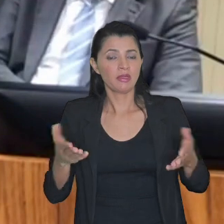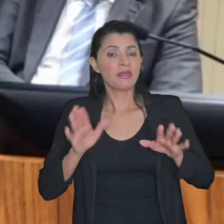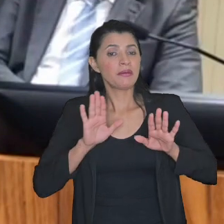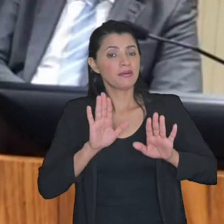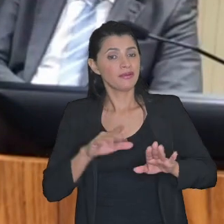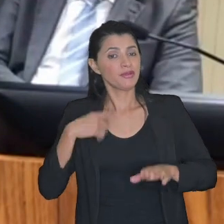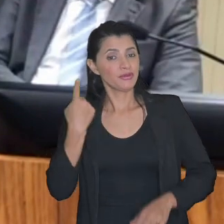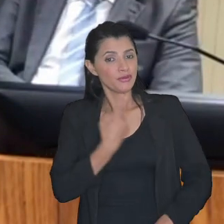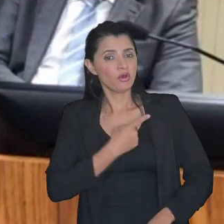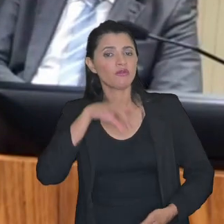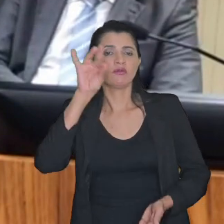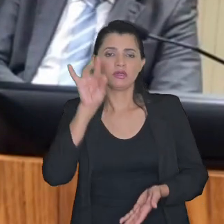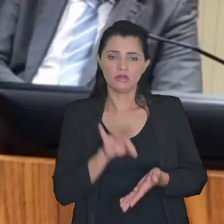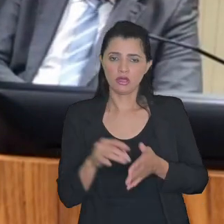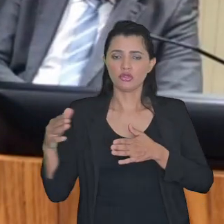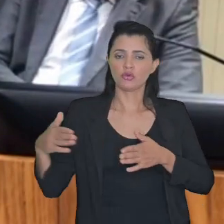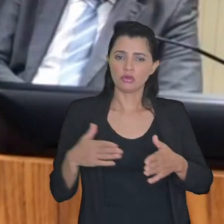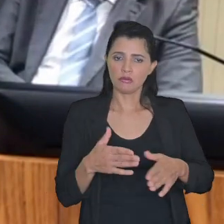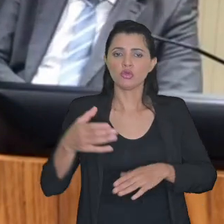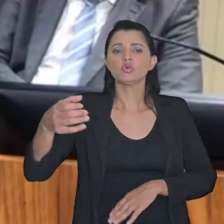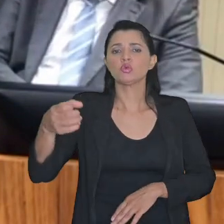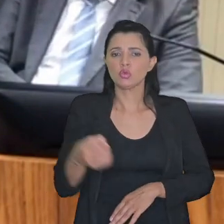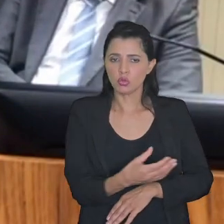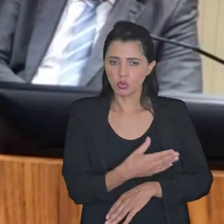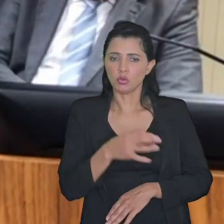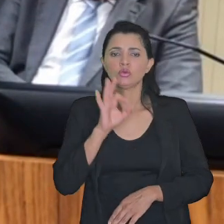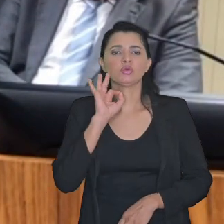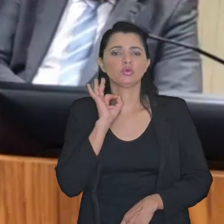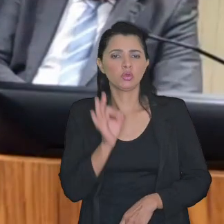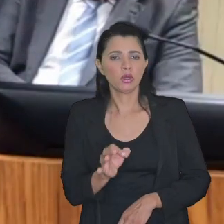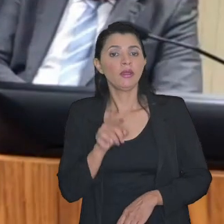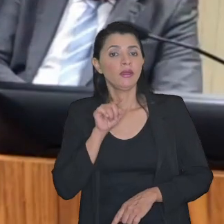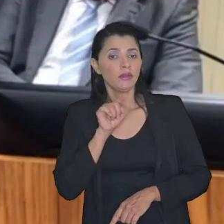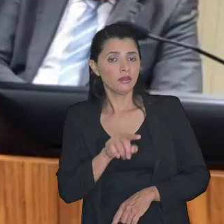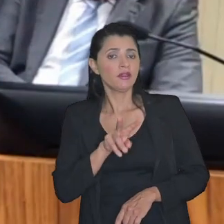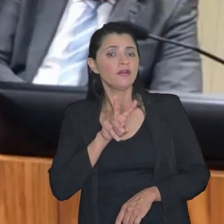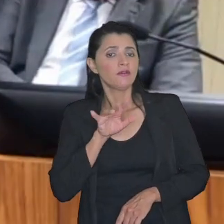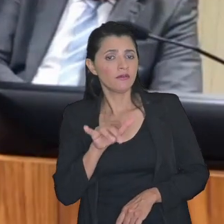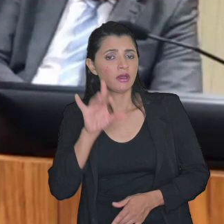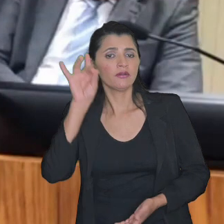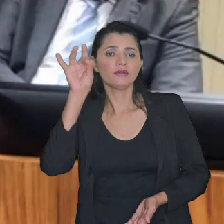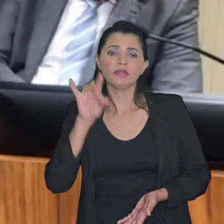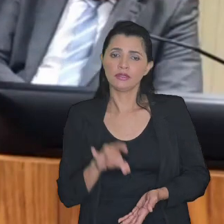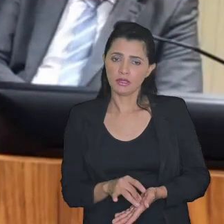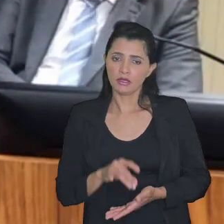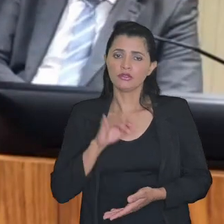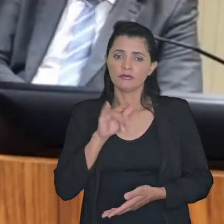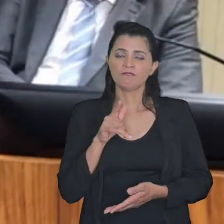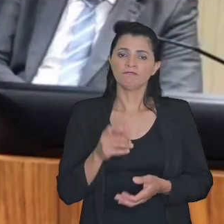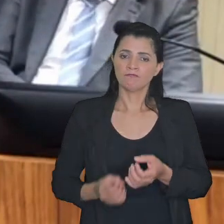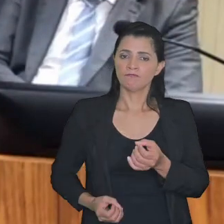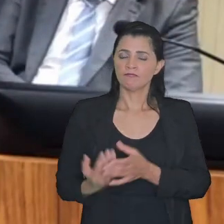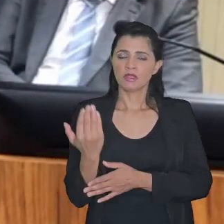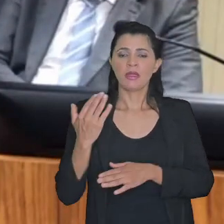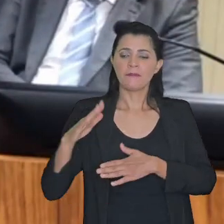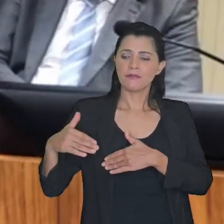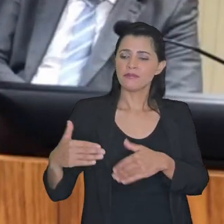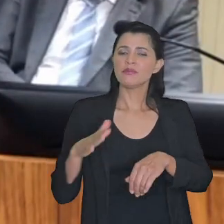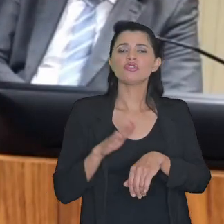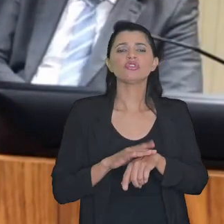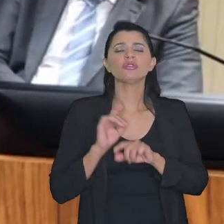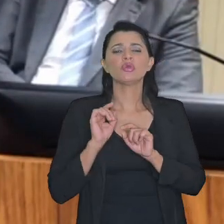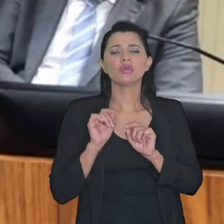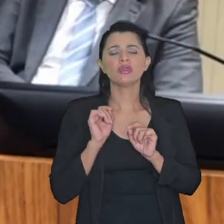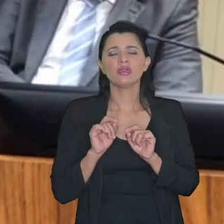nós estamos de fato trilhando um caminho novo e ele vai efetivamente se instalar à medida